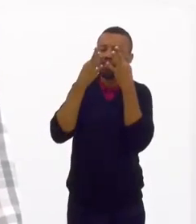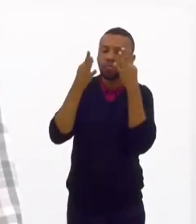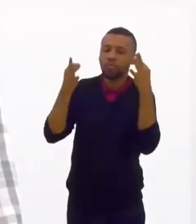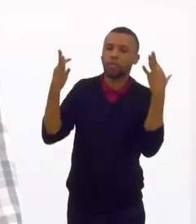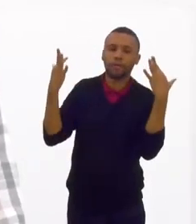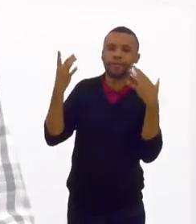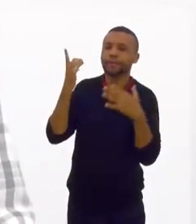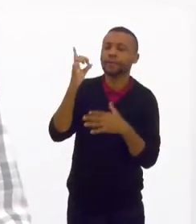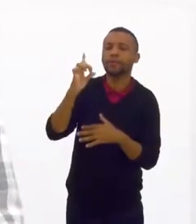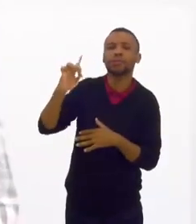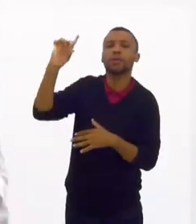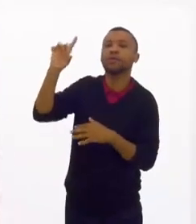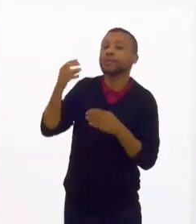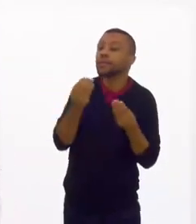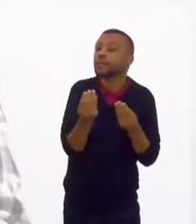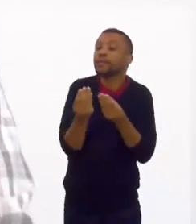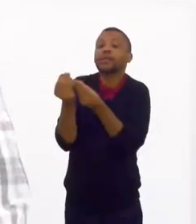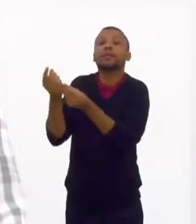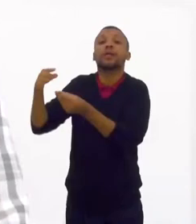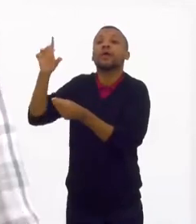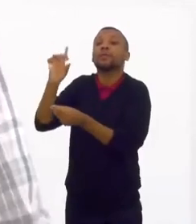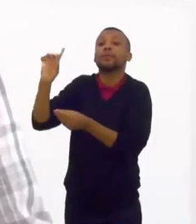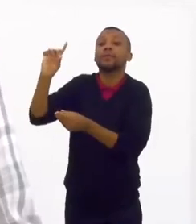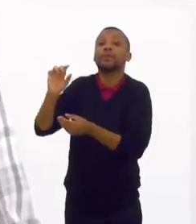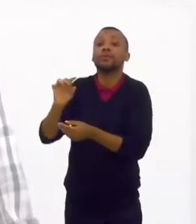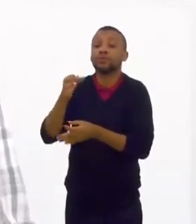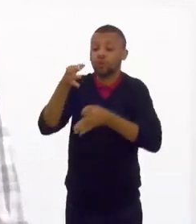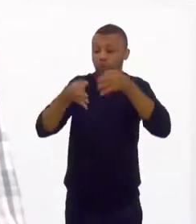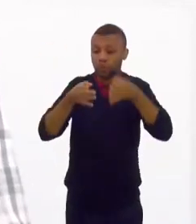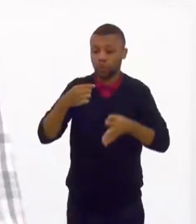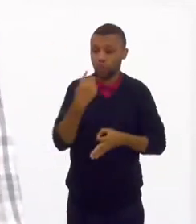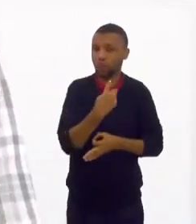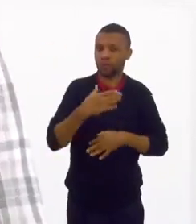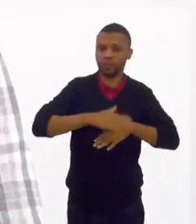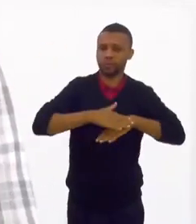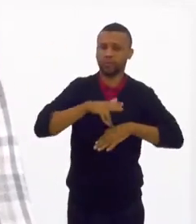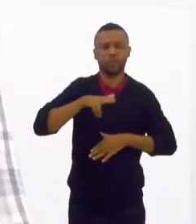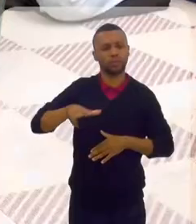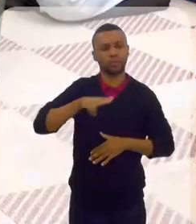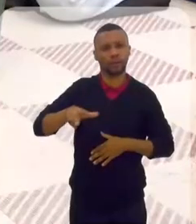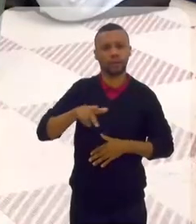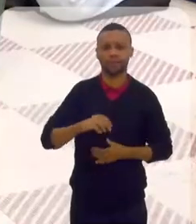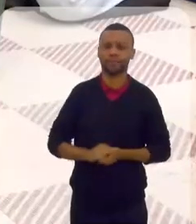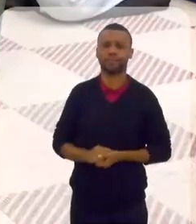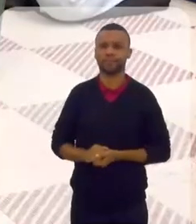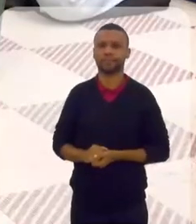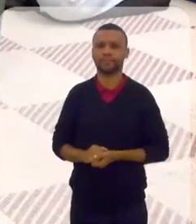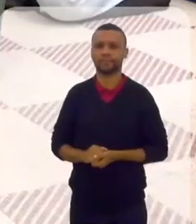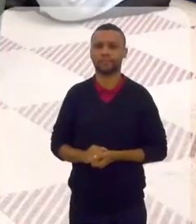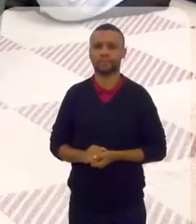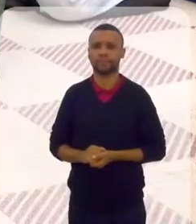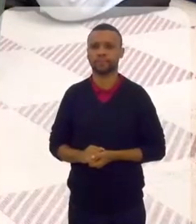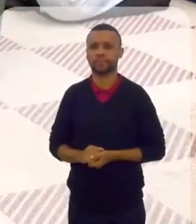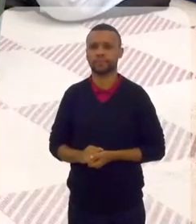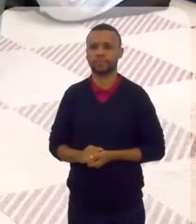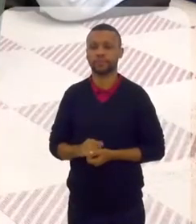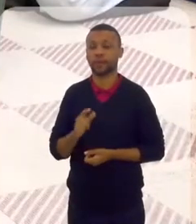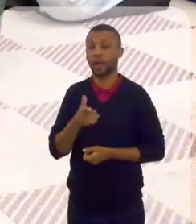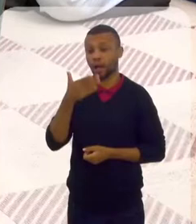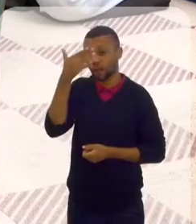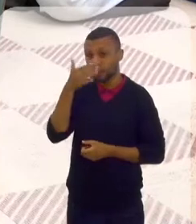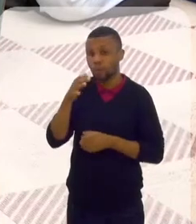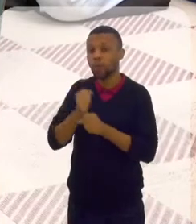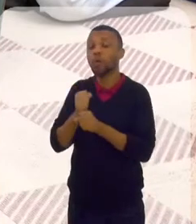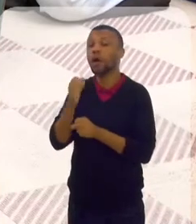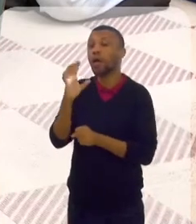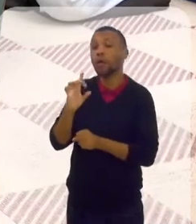Criador. Que a gente está entregando para Criador. Não é a gente que vai julgar. Perfeito. As contas é com Deus. E